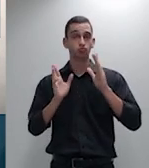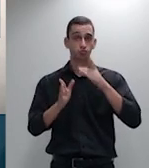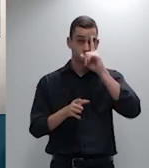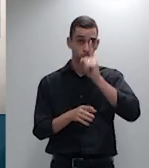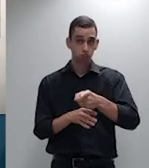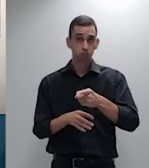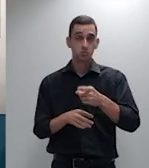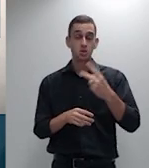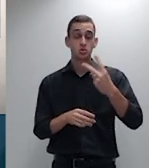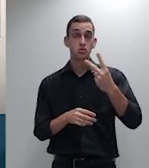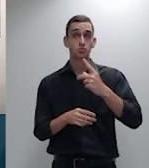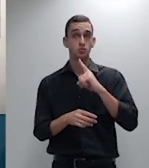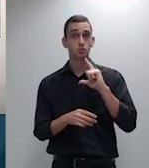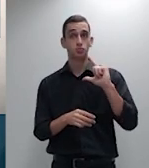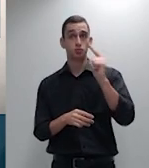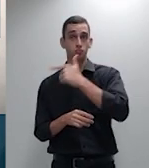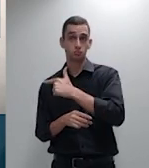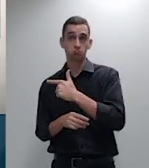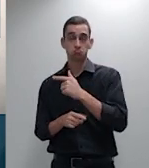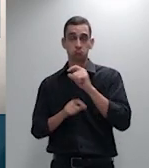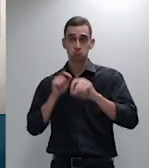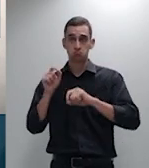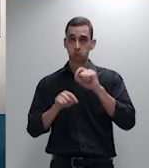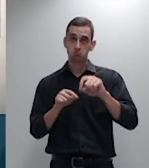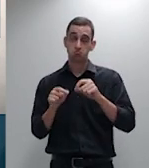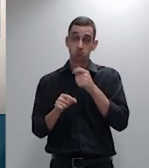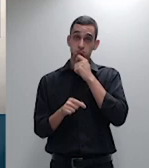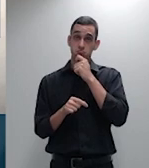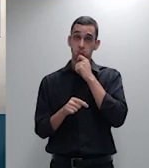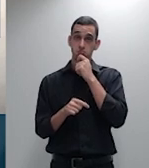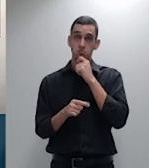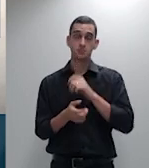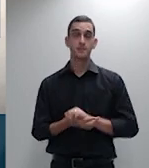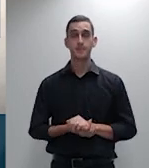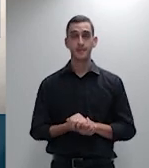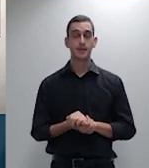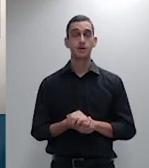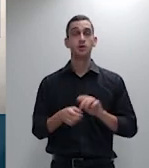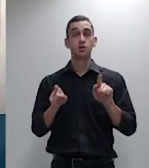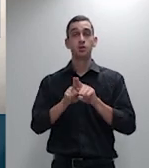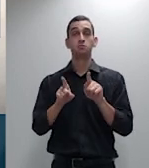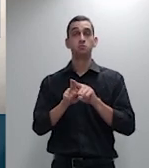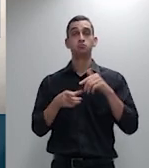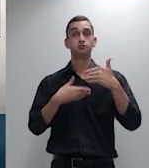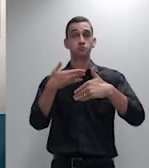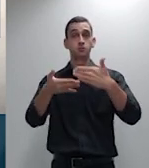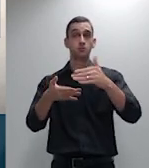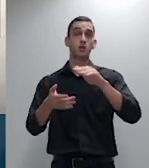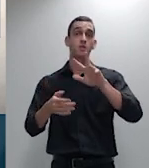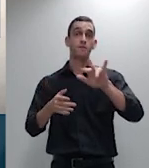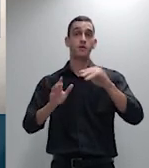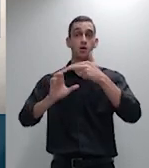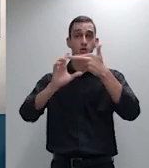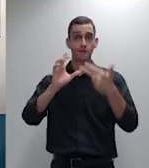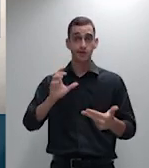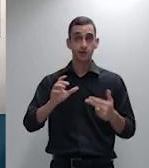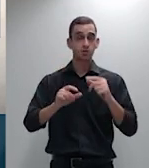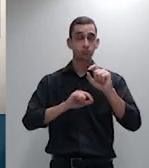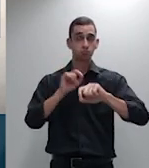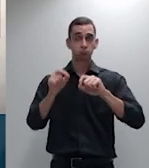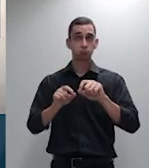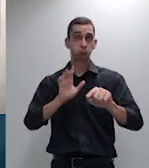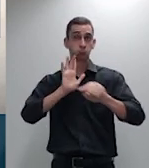e quando então se caracteriza a não observância da função negativa da coisa julgada com o novo